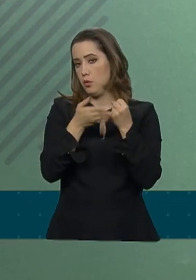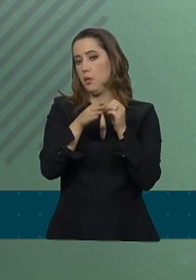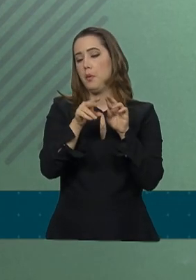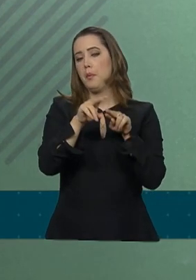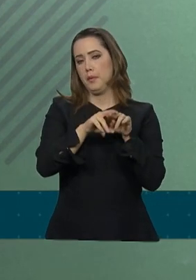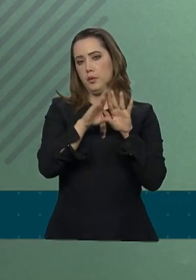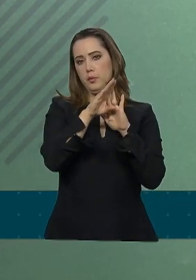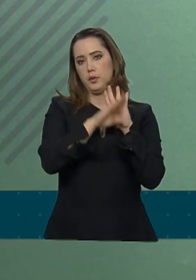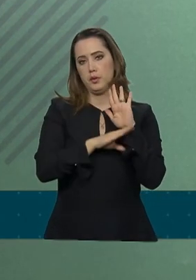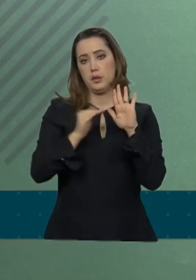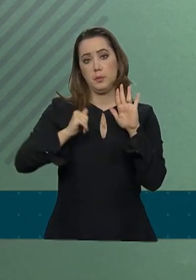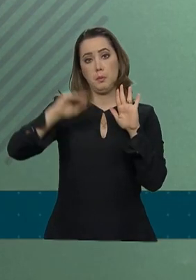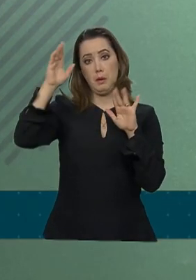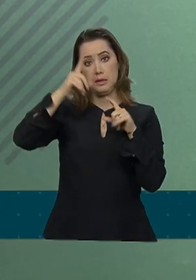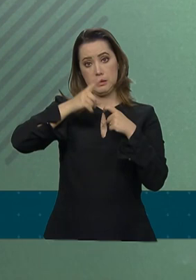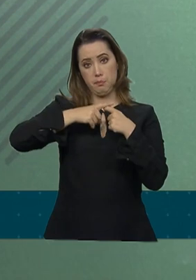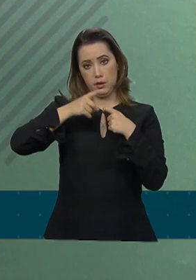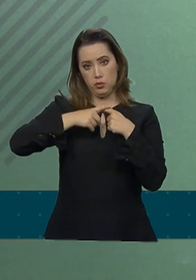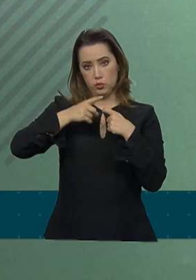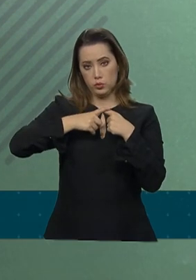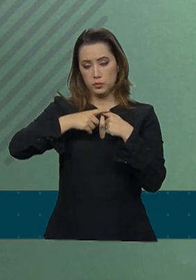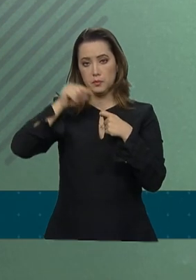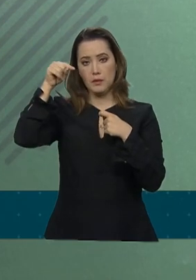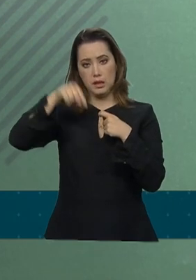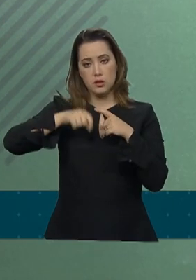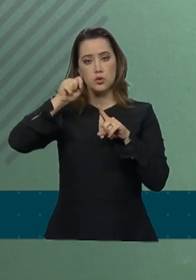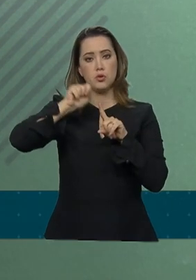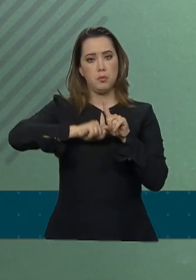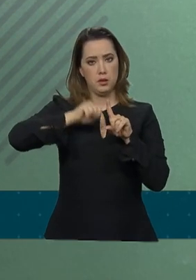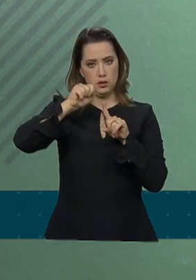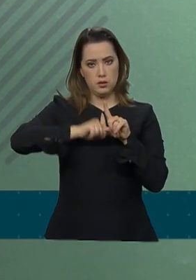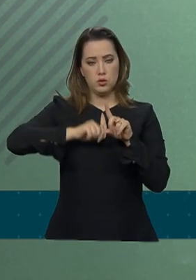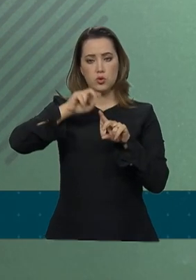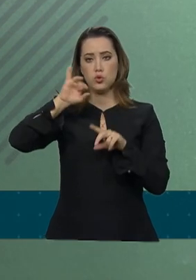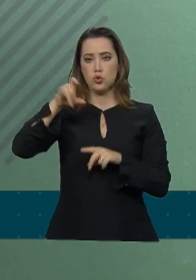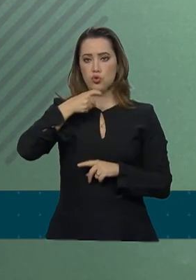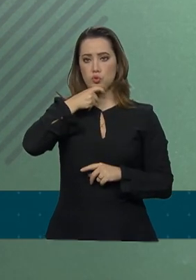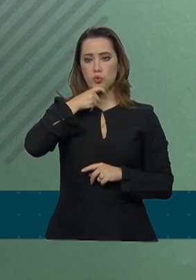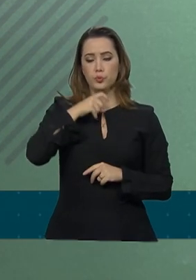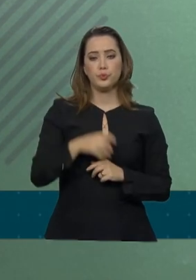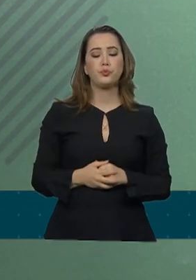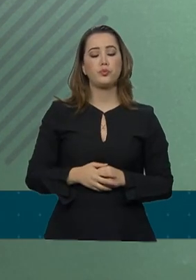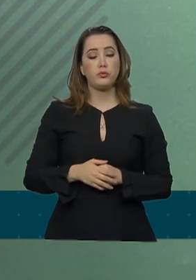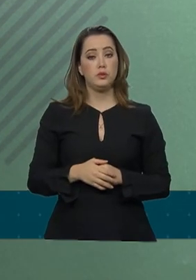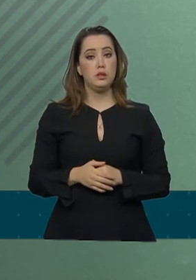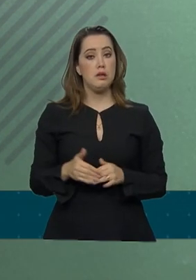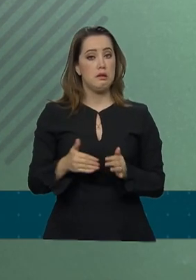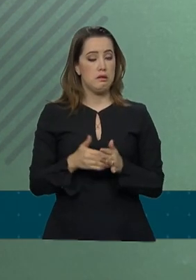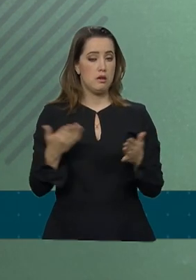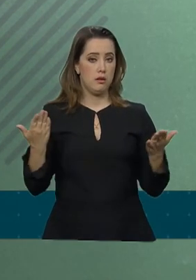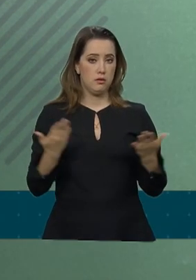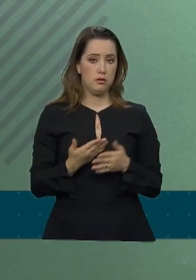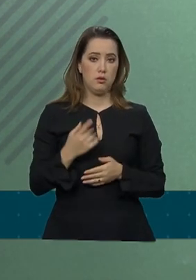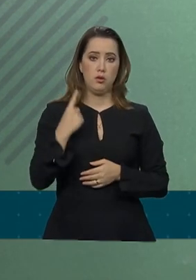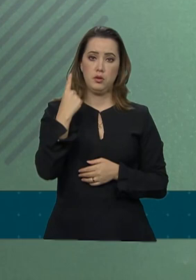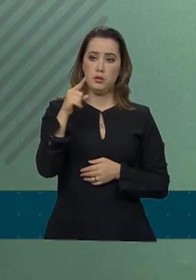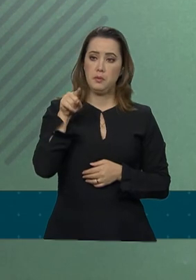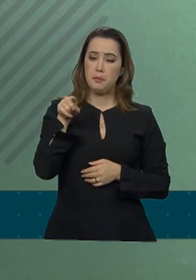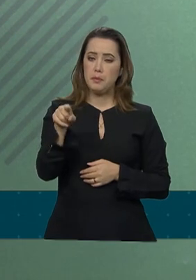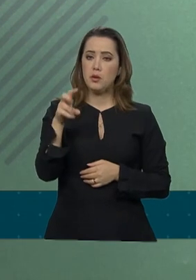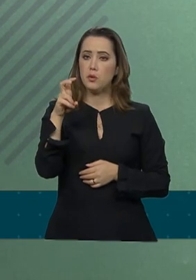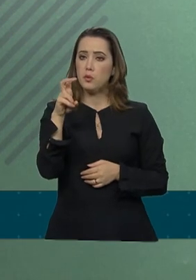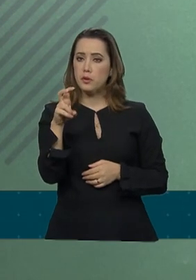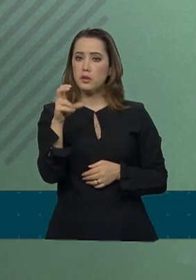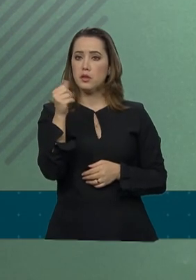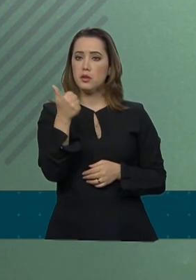Programa Mais Médicos, a partir deste mês de julho. Até o momento, 1.516